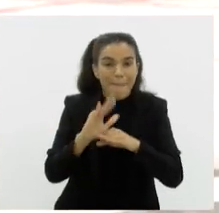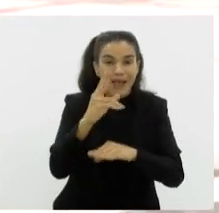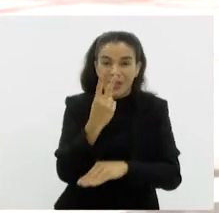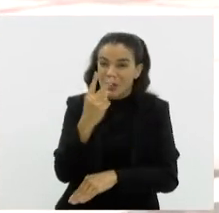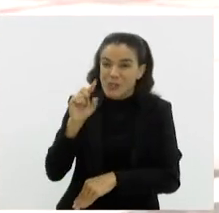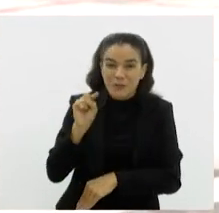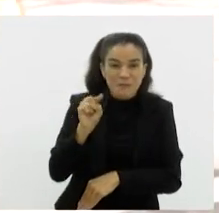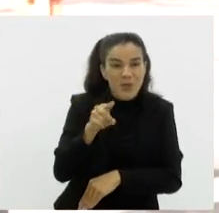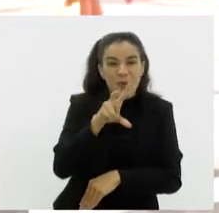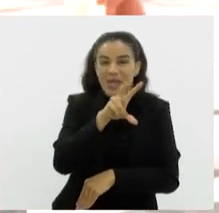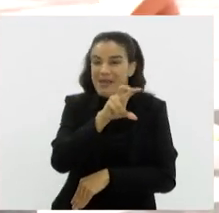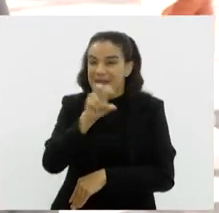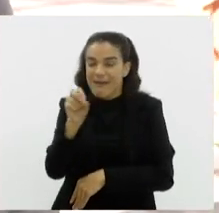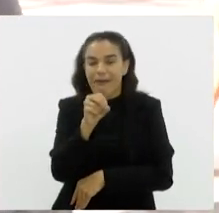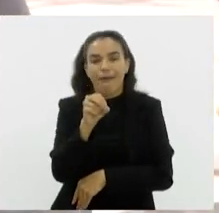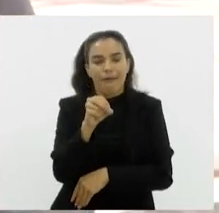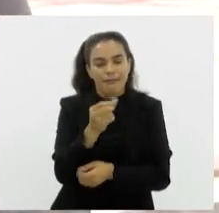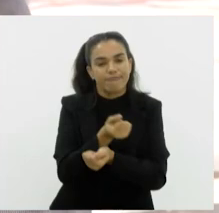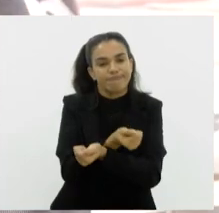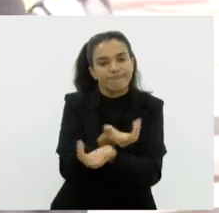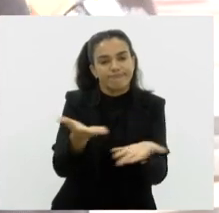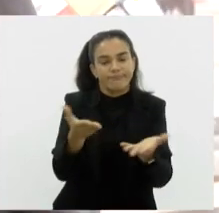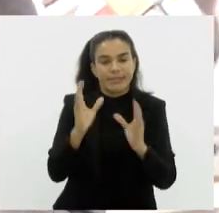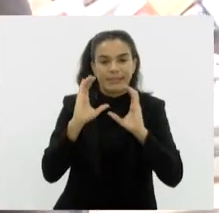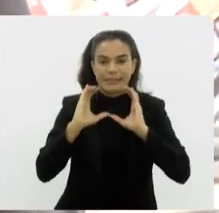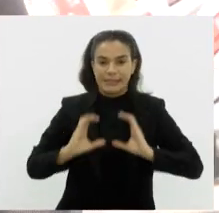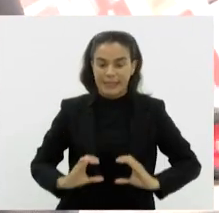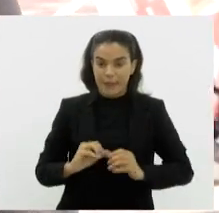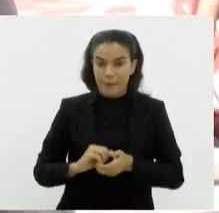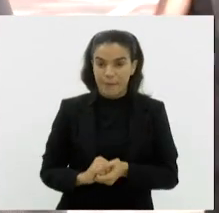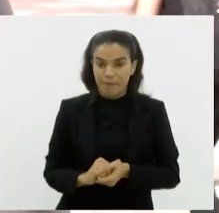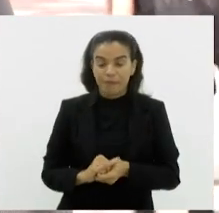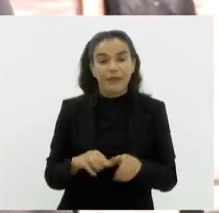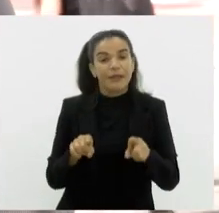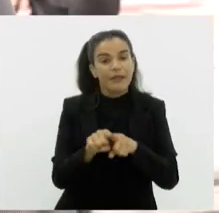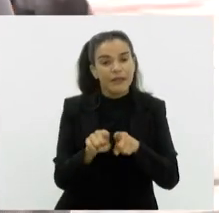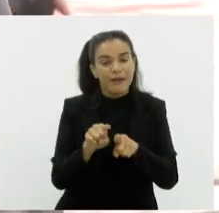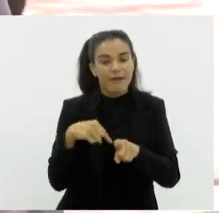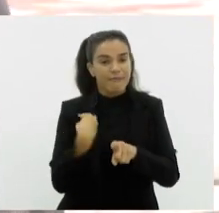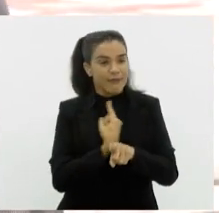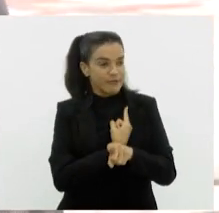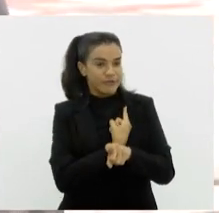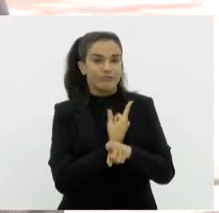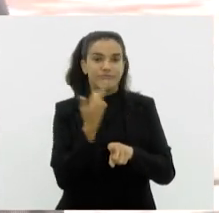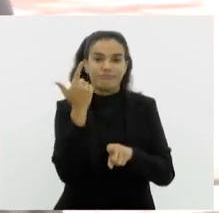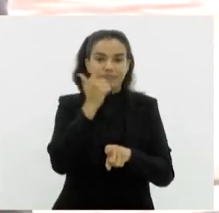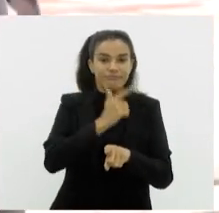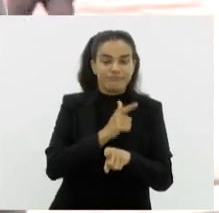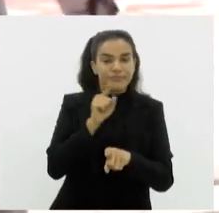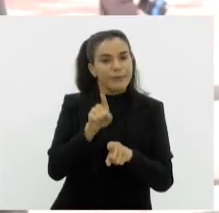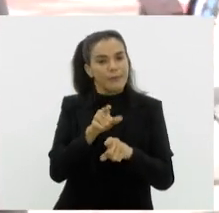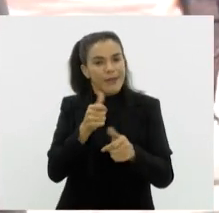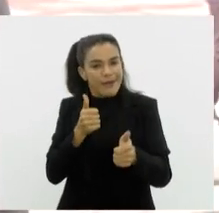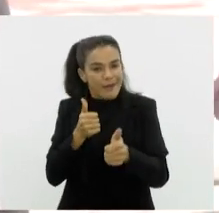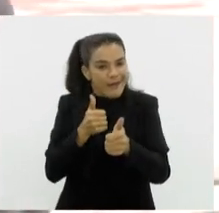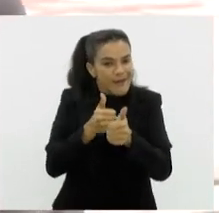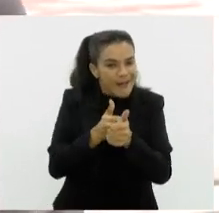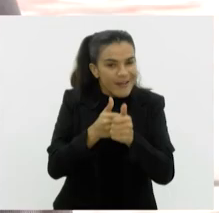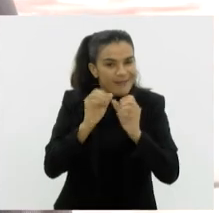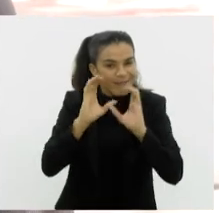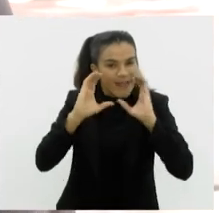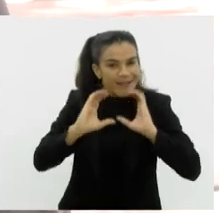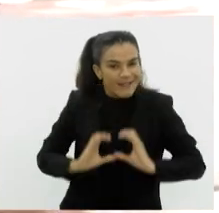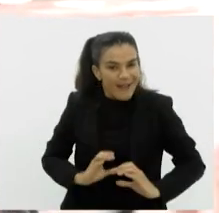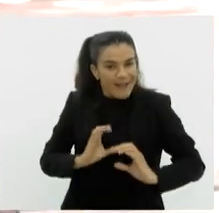2.500 serviços hoje que estão à disposição do cidadão. E com isso, a gente consegue se aproximar do cidadão.